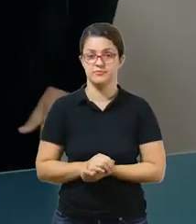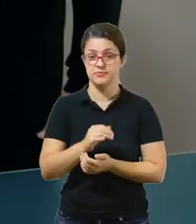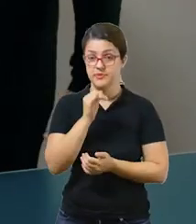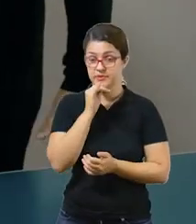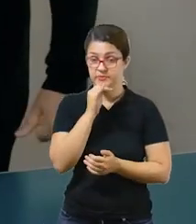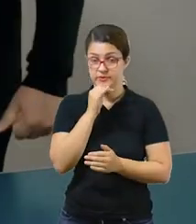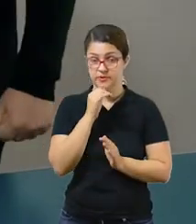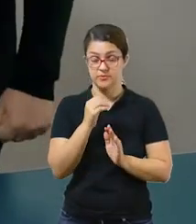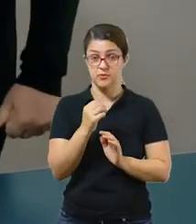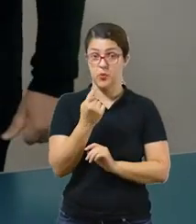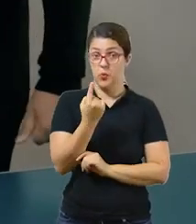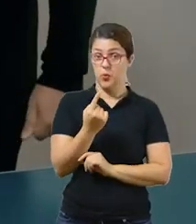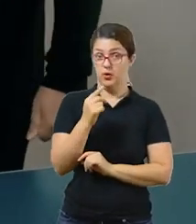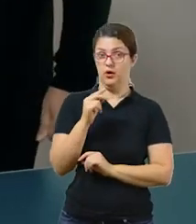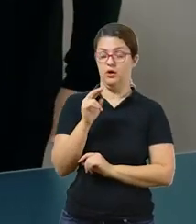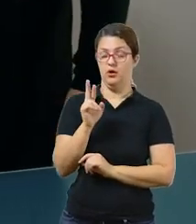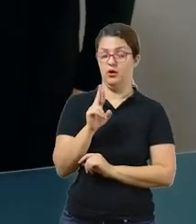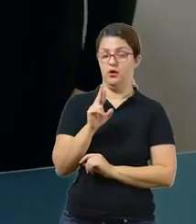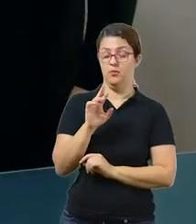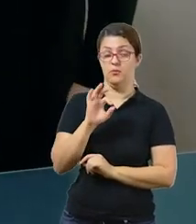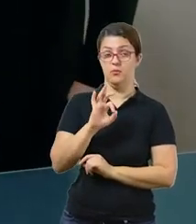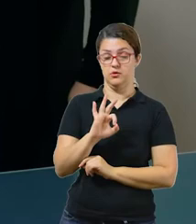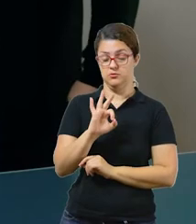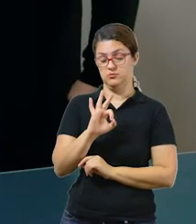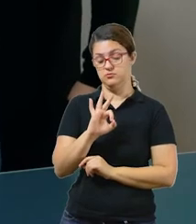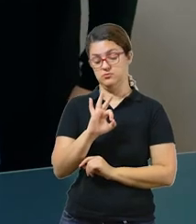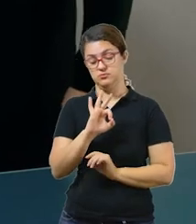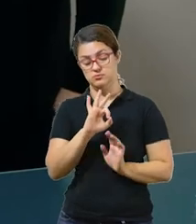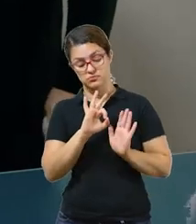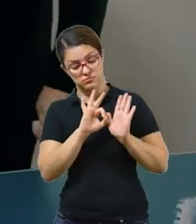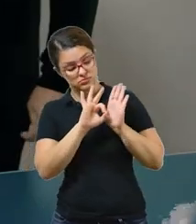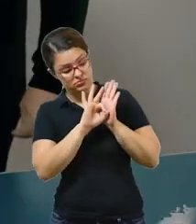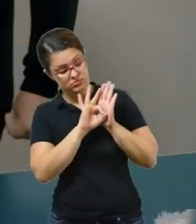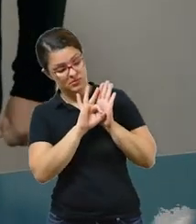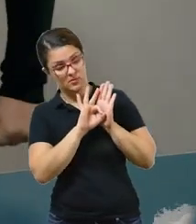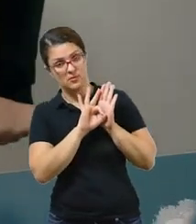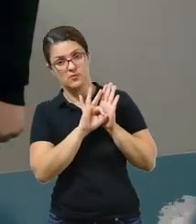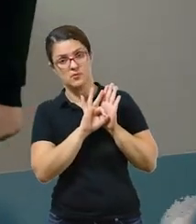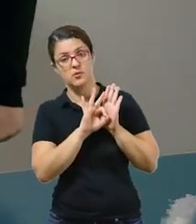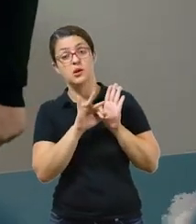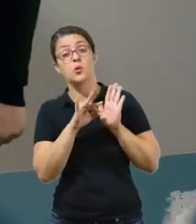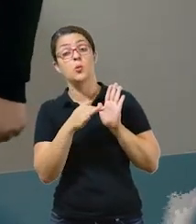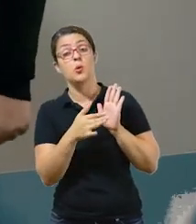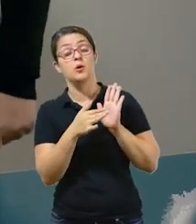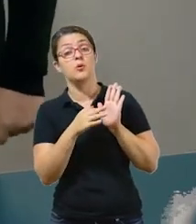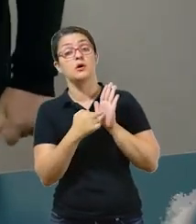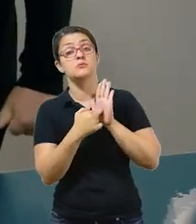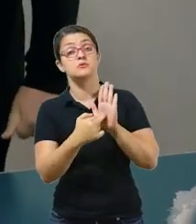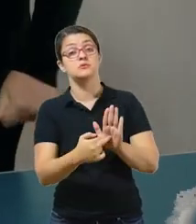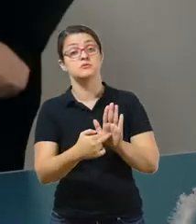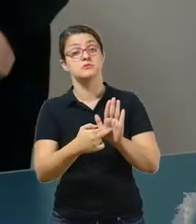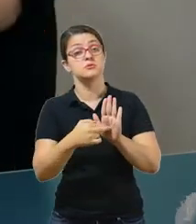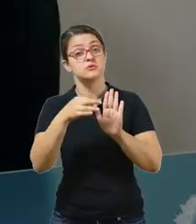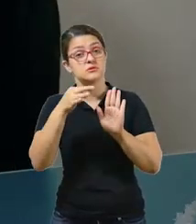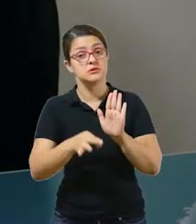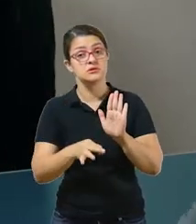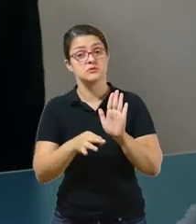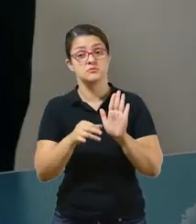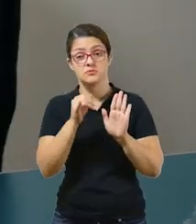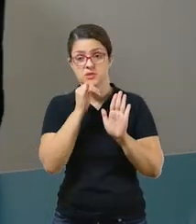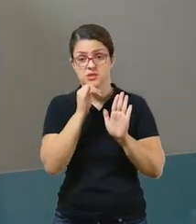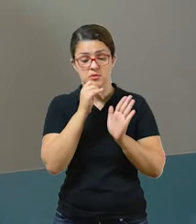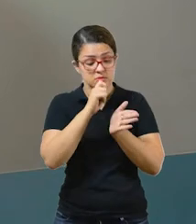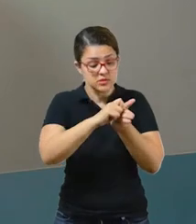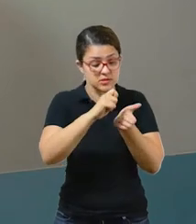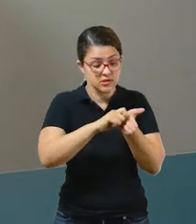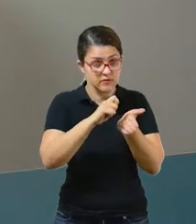uma moeda de 1 real. Então, qual que é a representação correspondente? Se você fosse